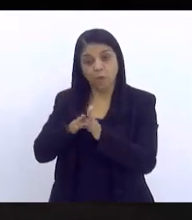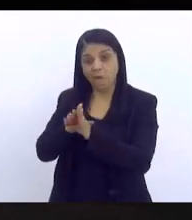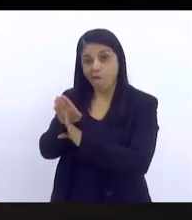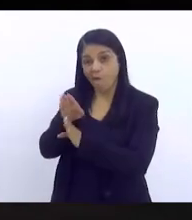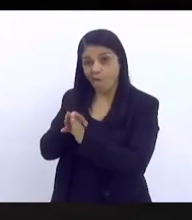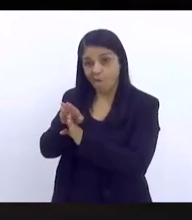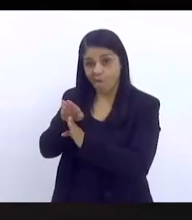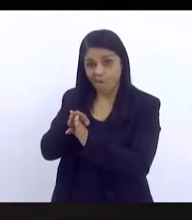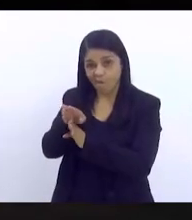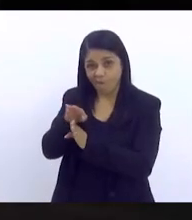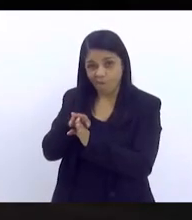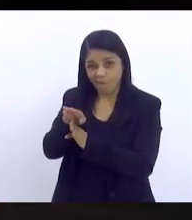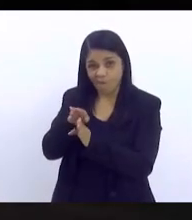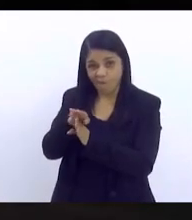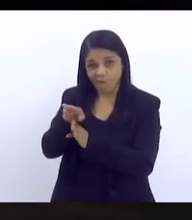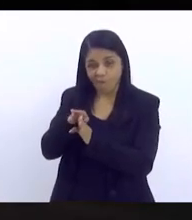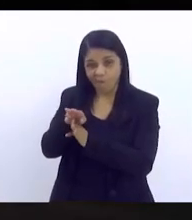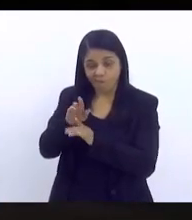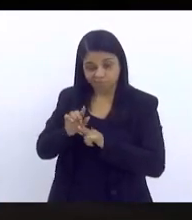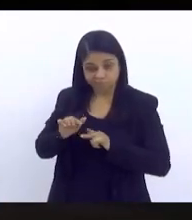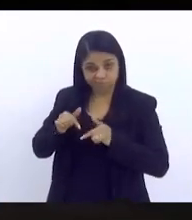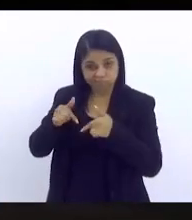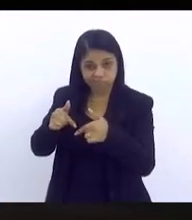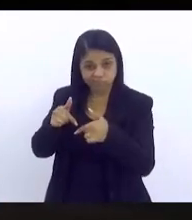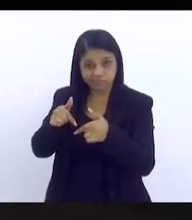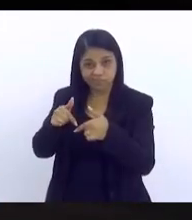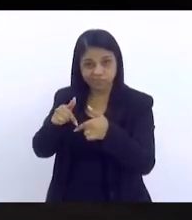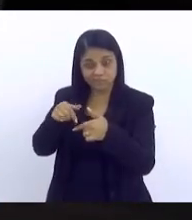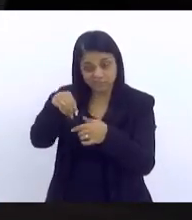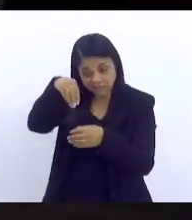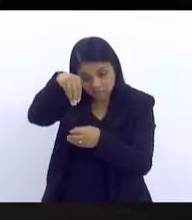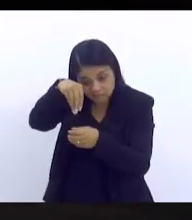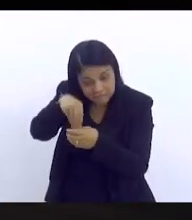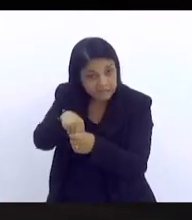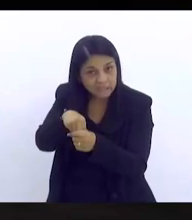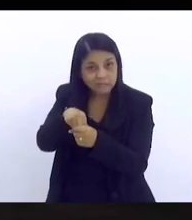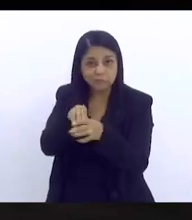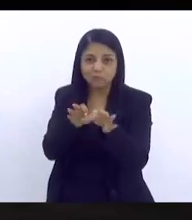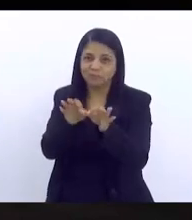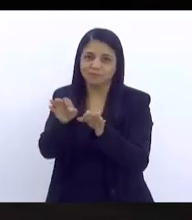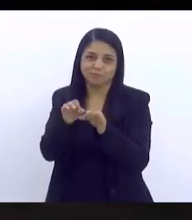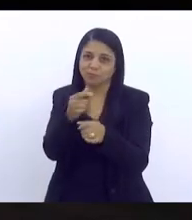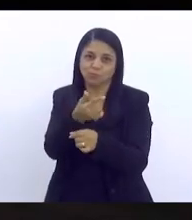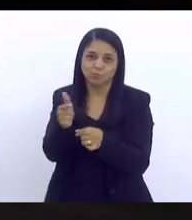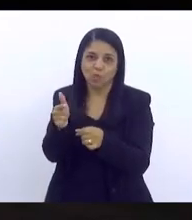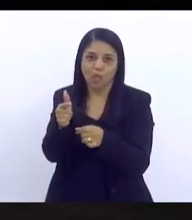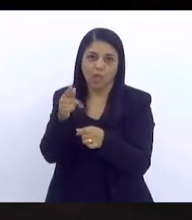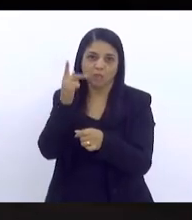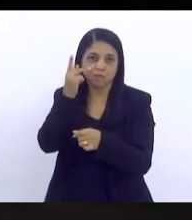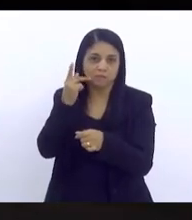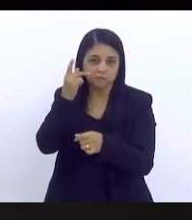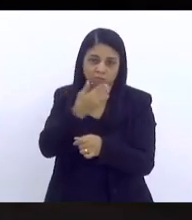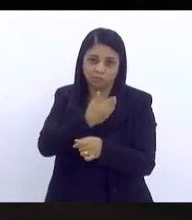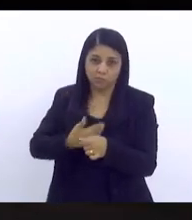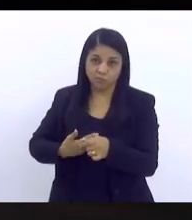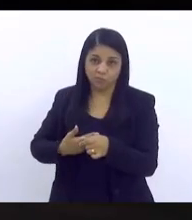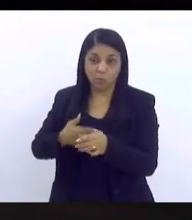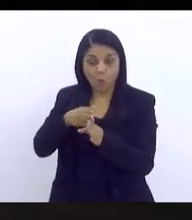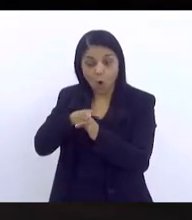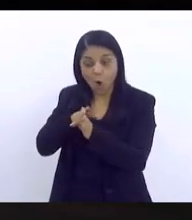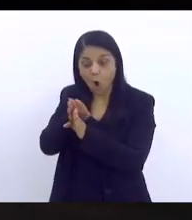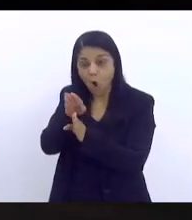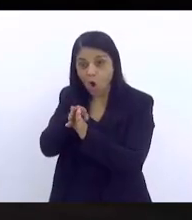não é um modos operantes, não está inserido no planejamento de execução das políticas públicas, está como um